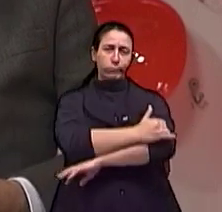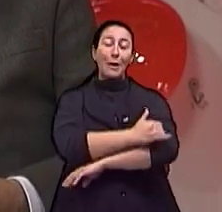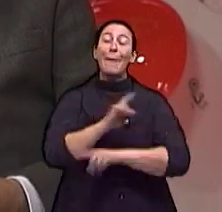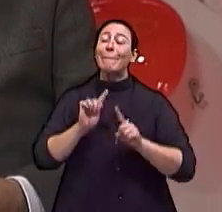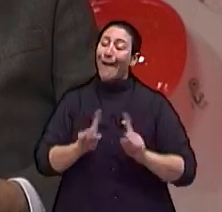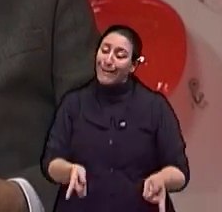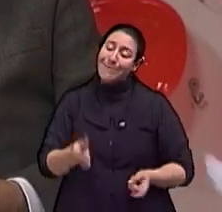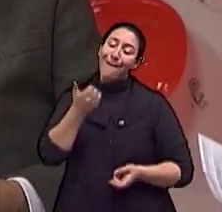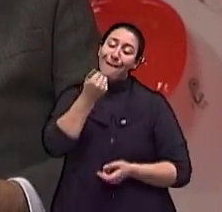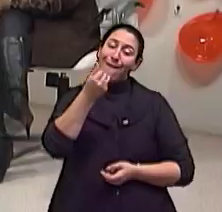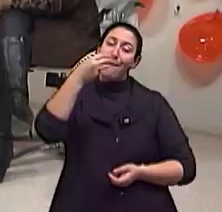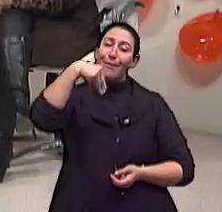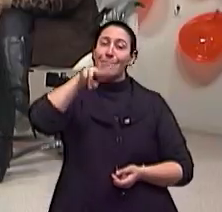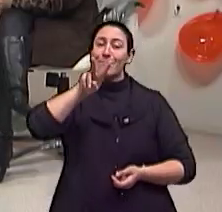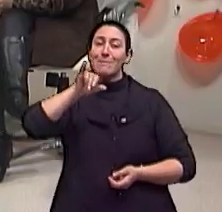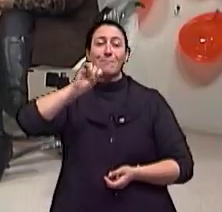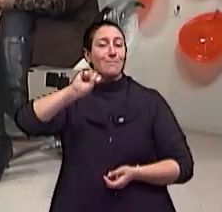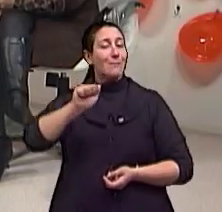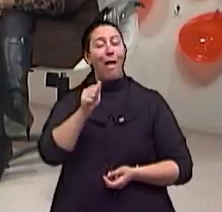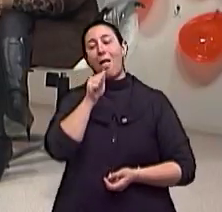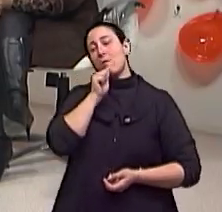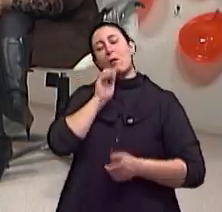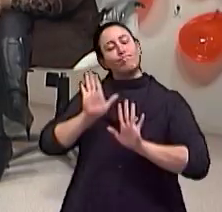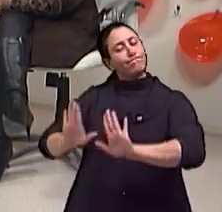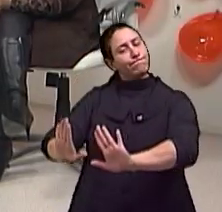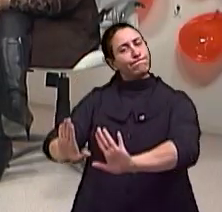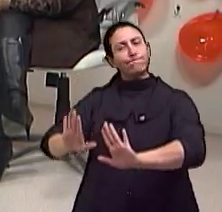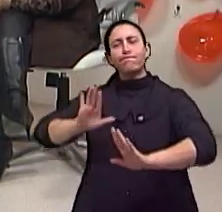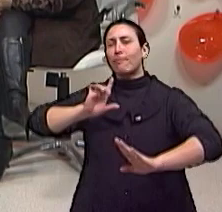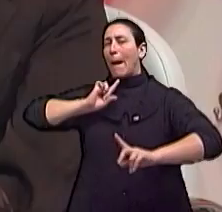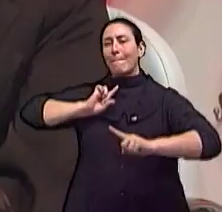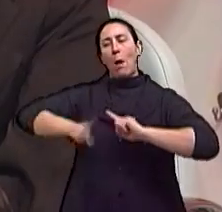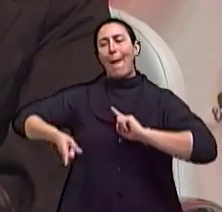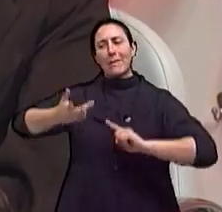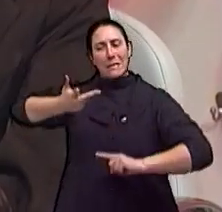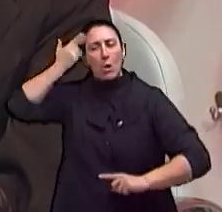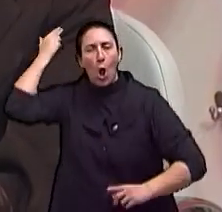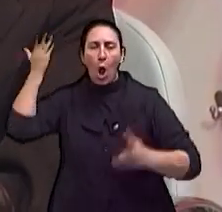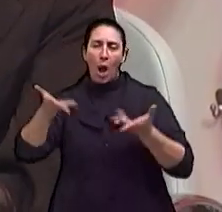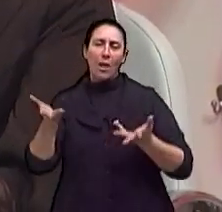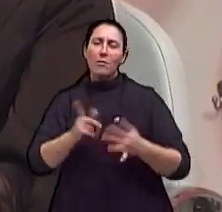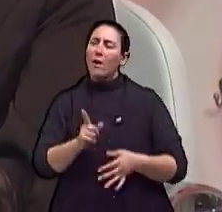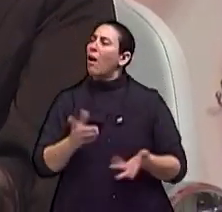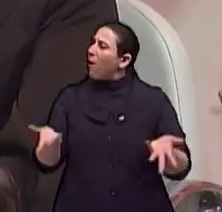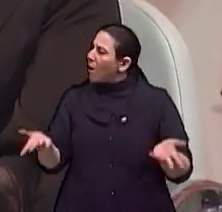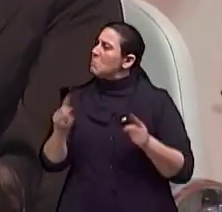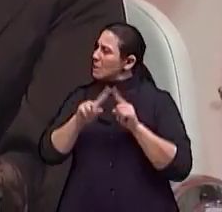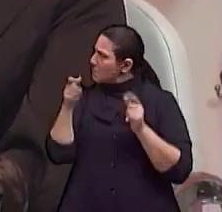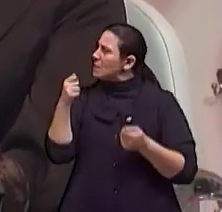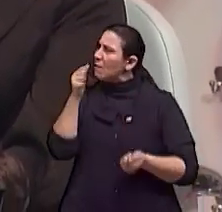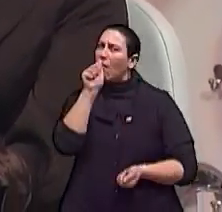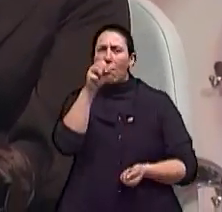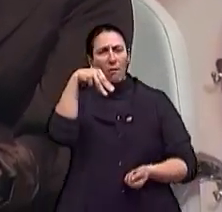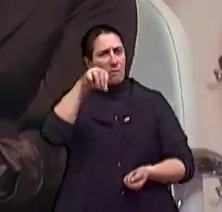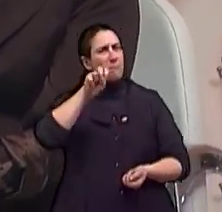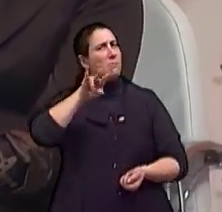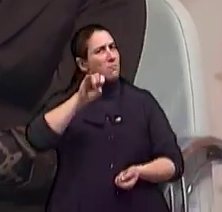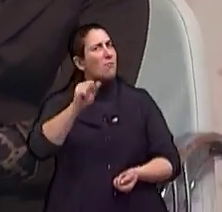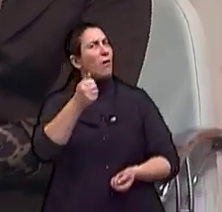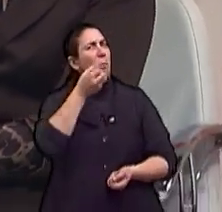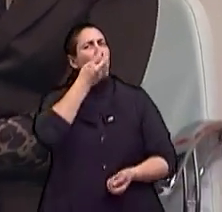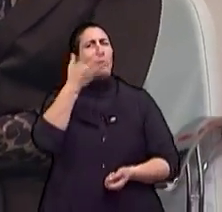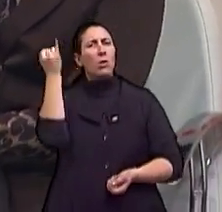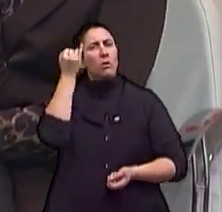Mas esperamos que a Anvisa realmente continue no seu trabalho para poder liberar e que o senhor